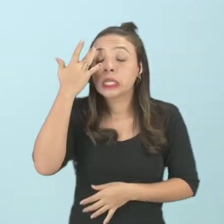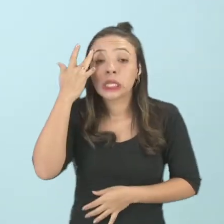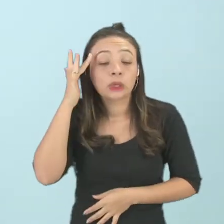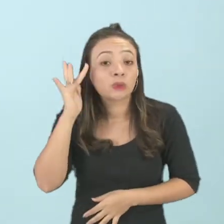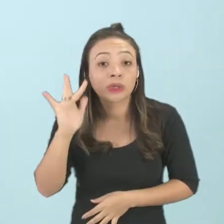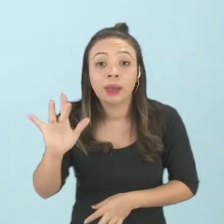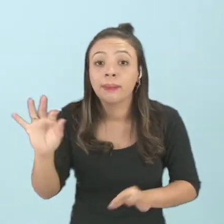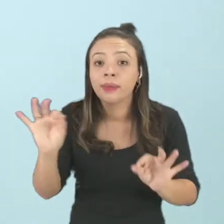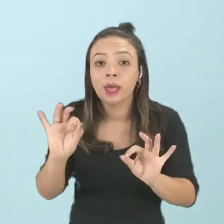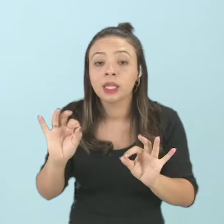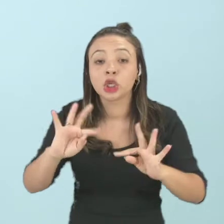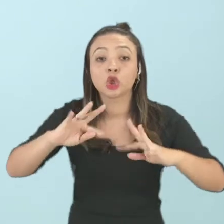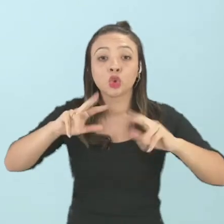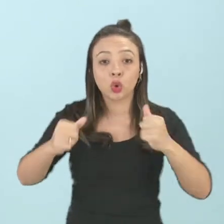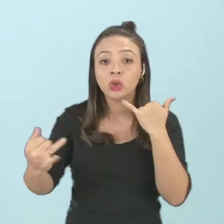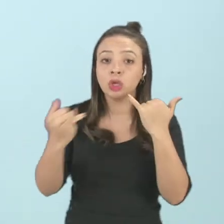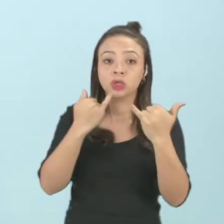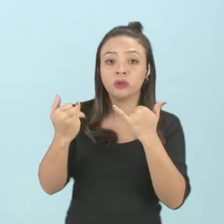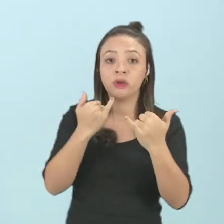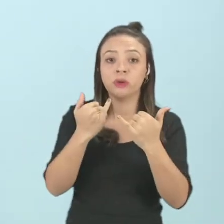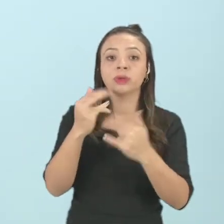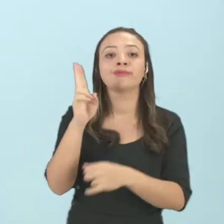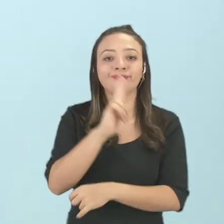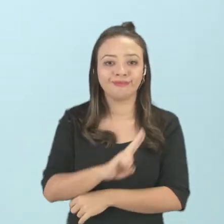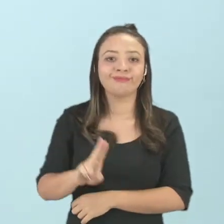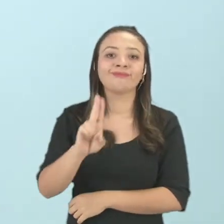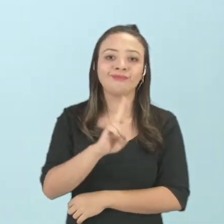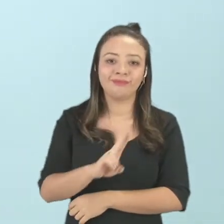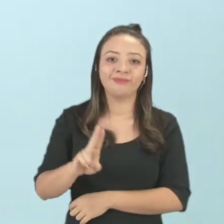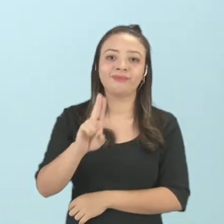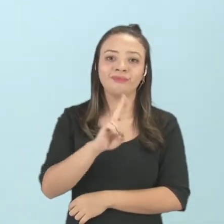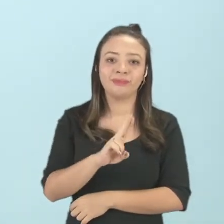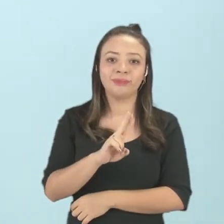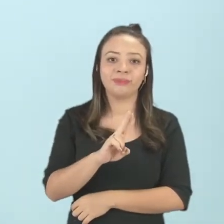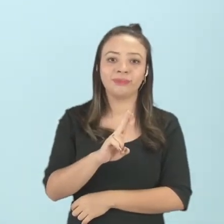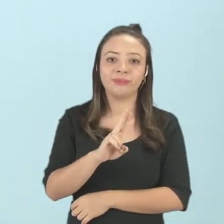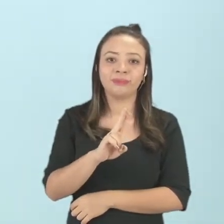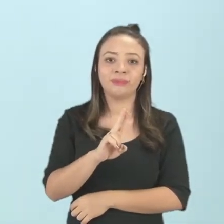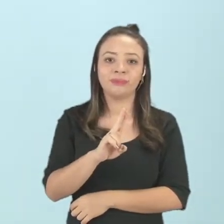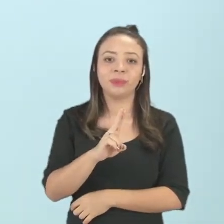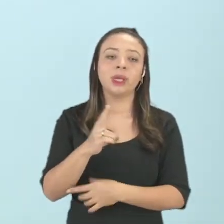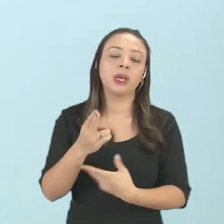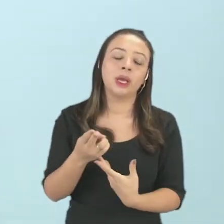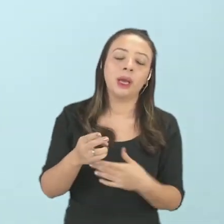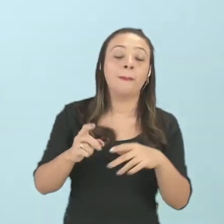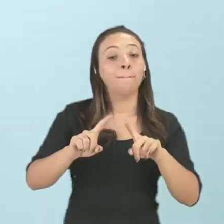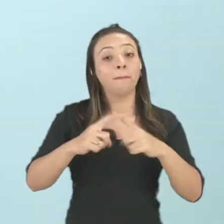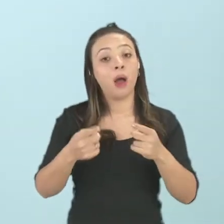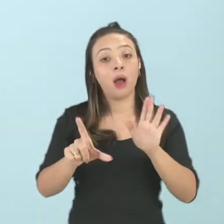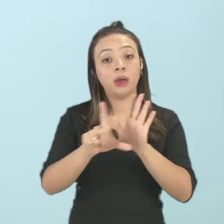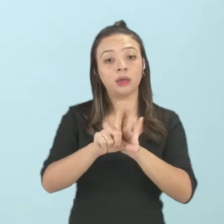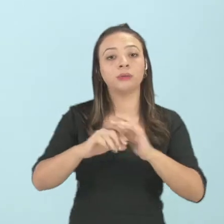que esses seus conhecimentos estão sendo usados de uma forma, né? Ilícitas. Vamos lá.